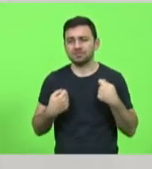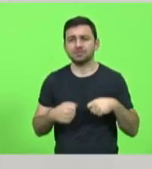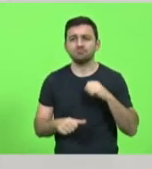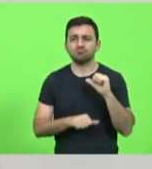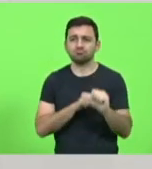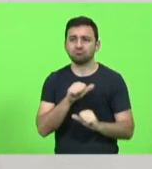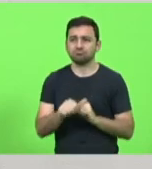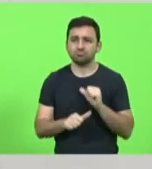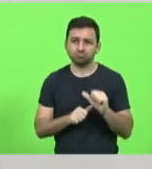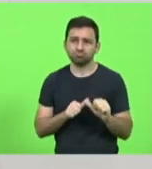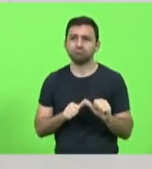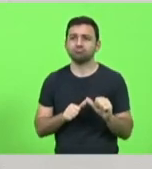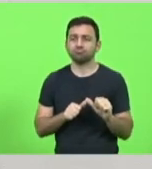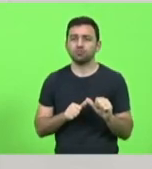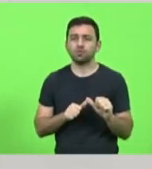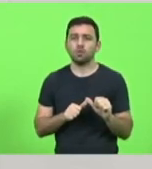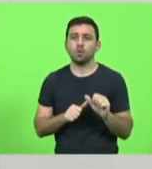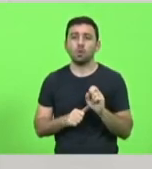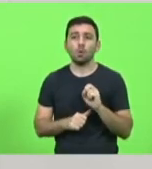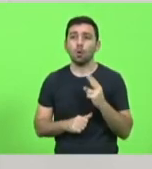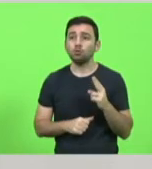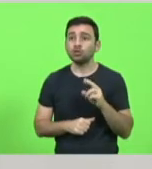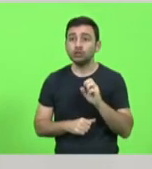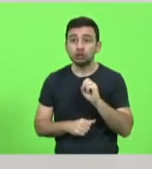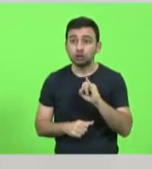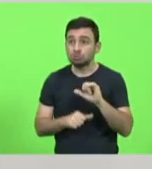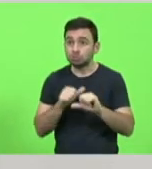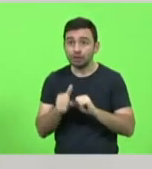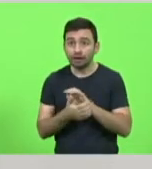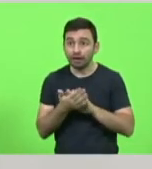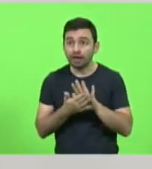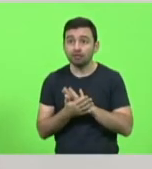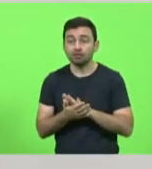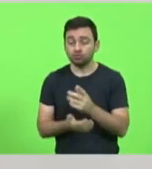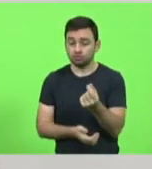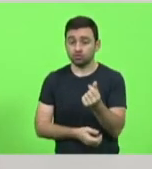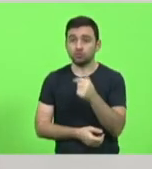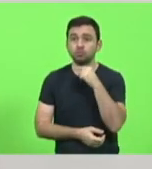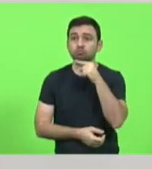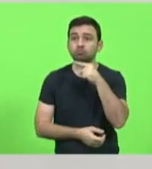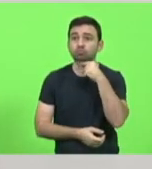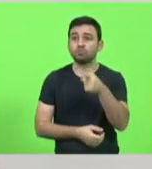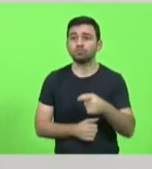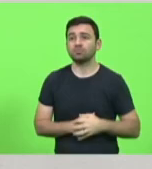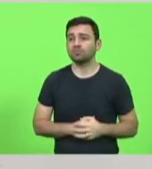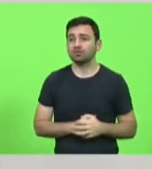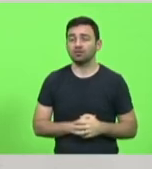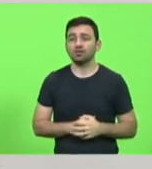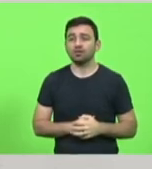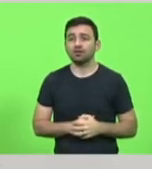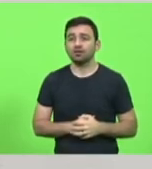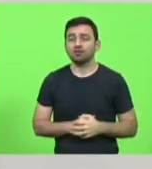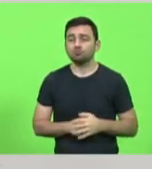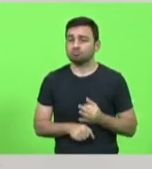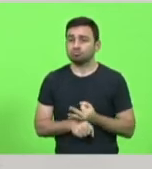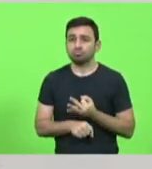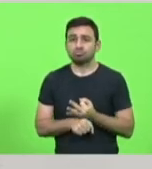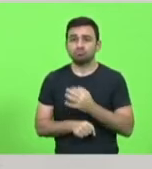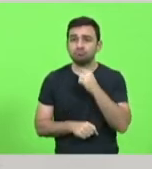ou não vai ter dinheiro. É insustentável. Países,